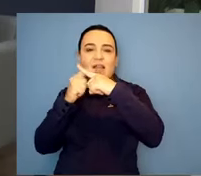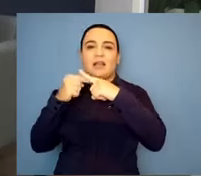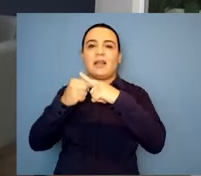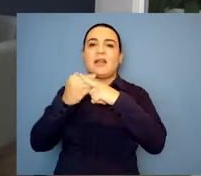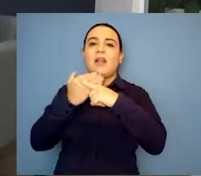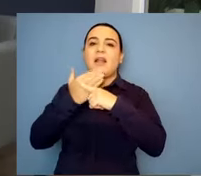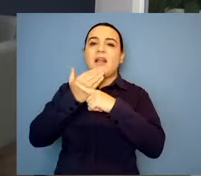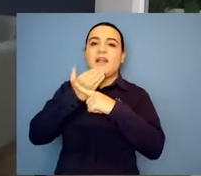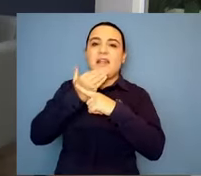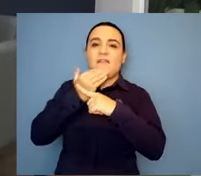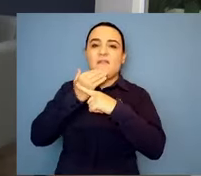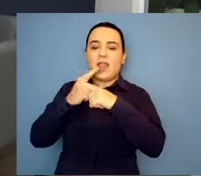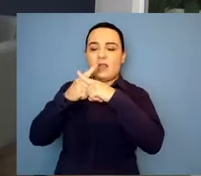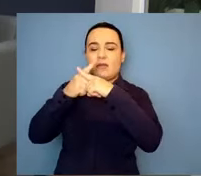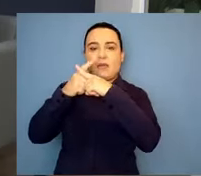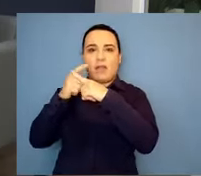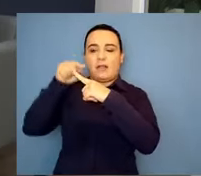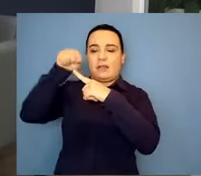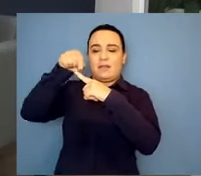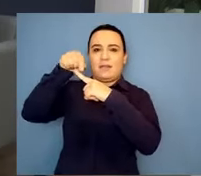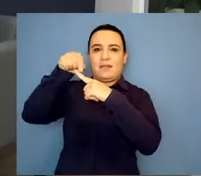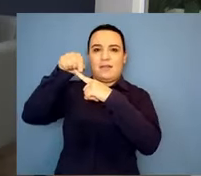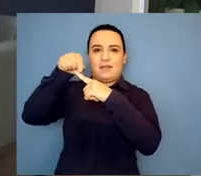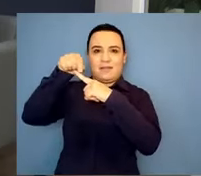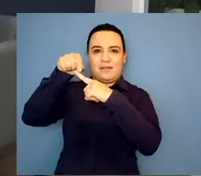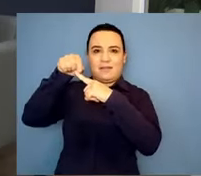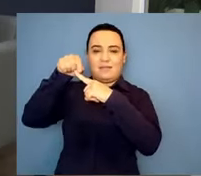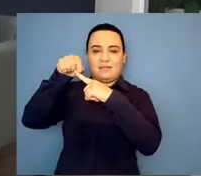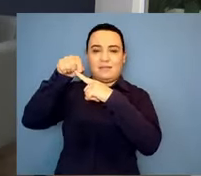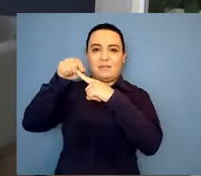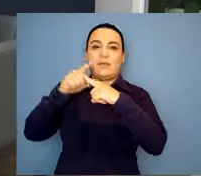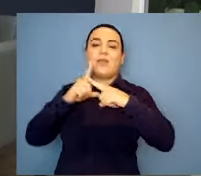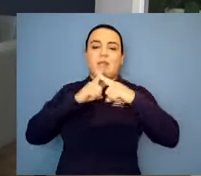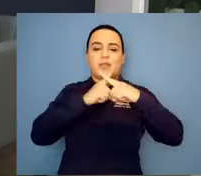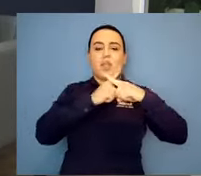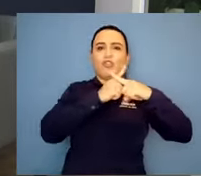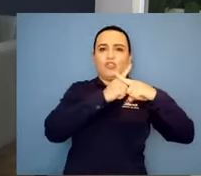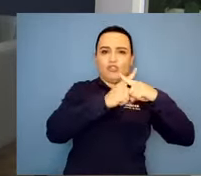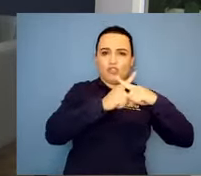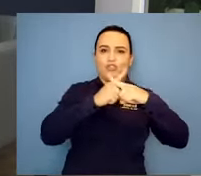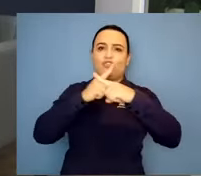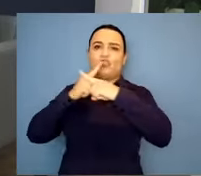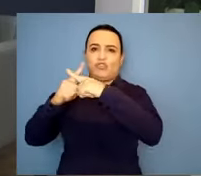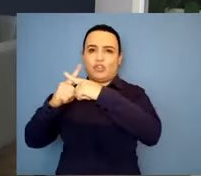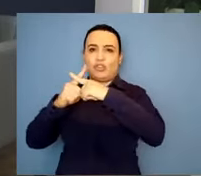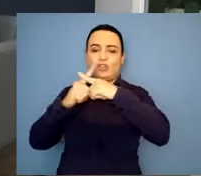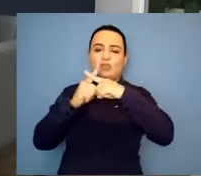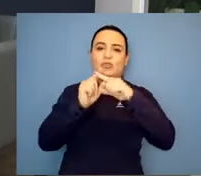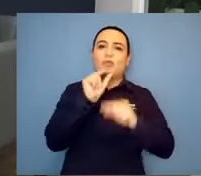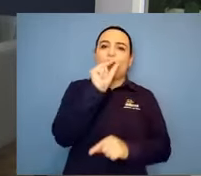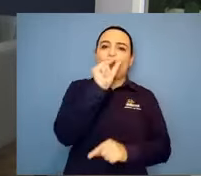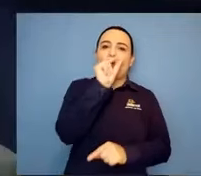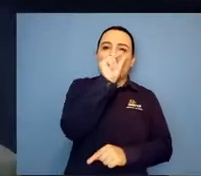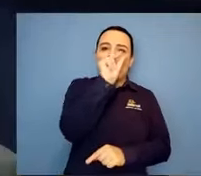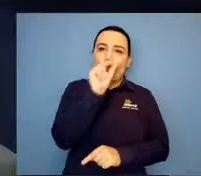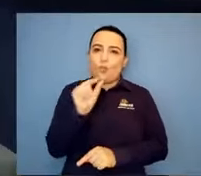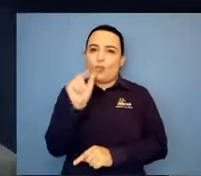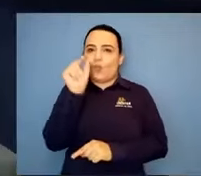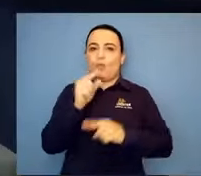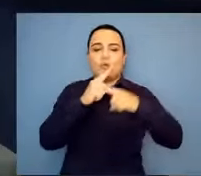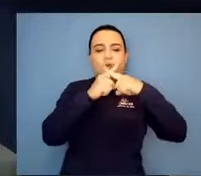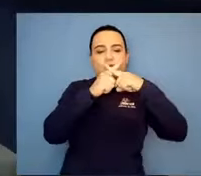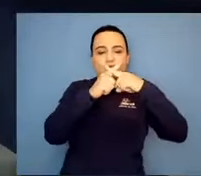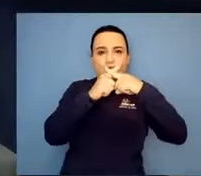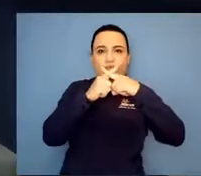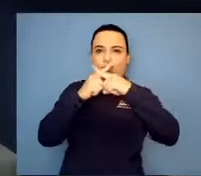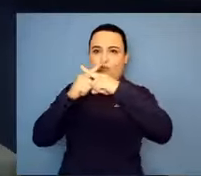adrenoleucodistrofia, a criança nasce com o erro genético, porém, a maioria não desenvolve ali no nascimento, né?